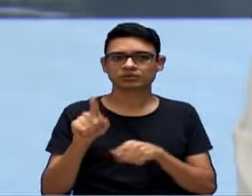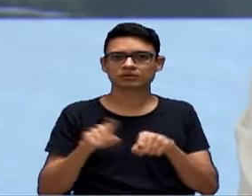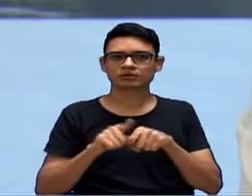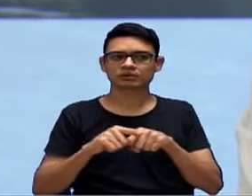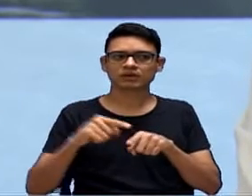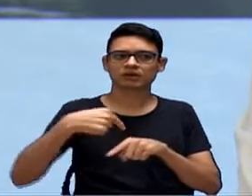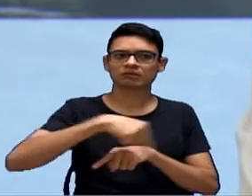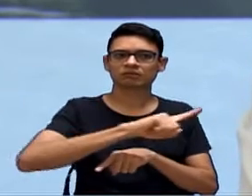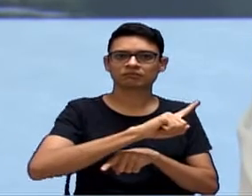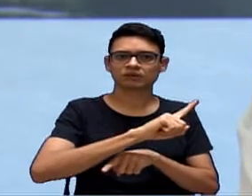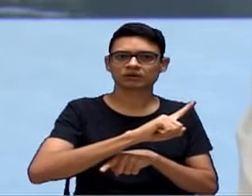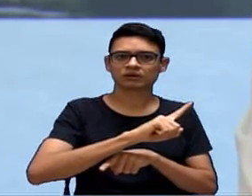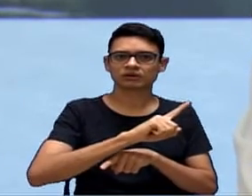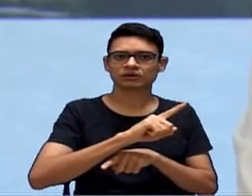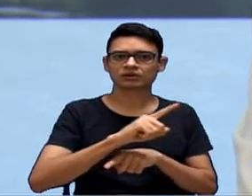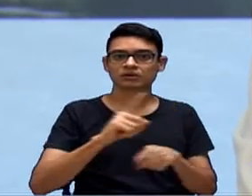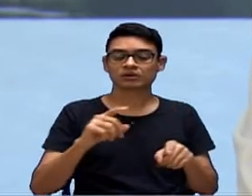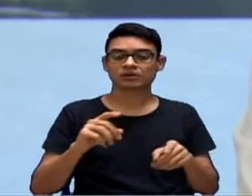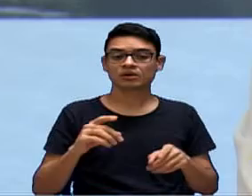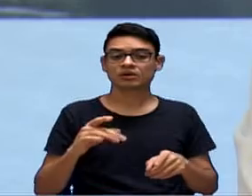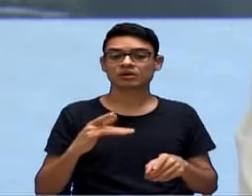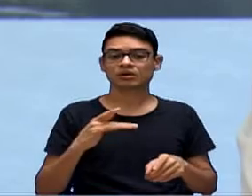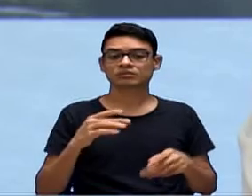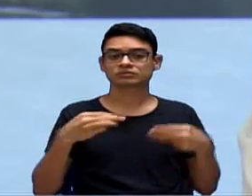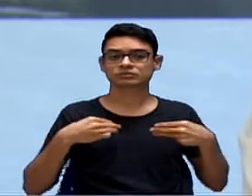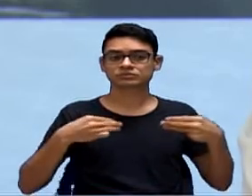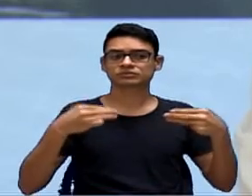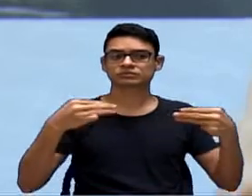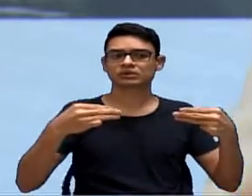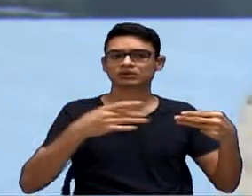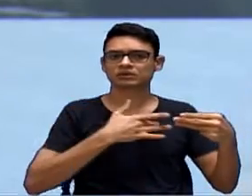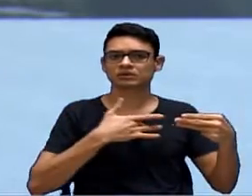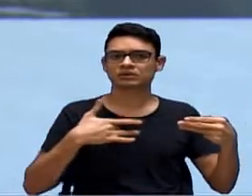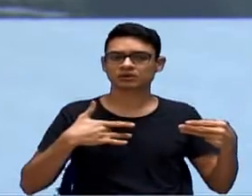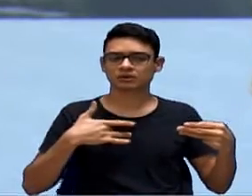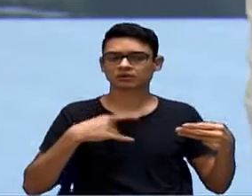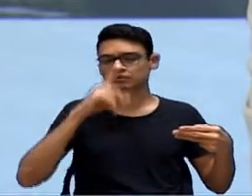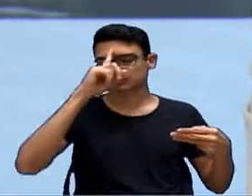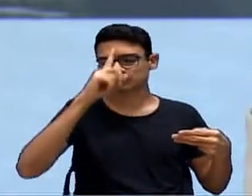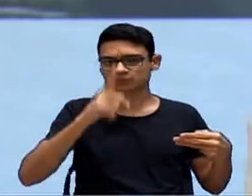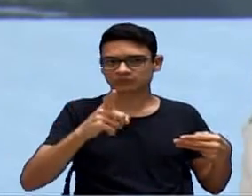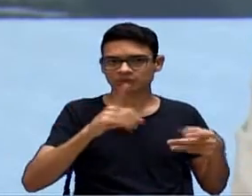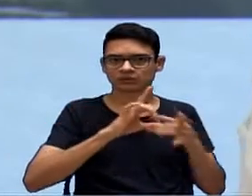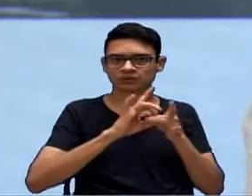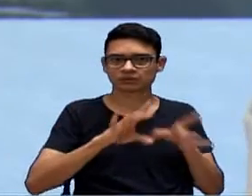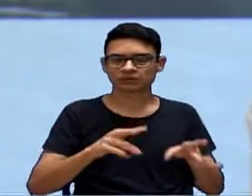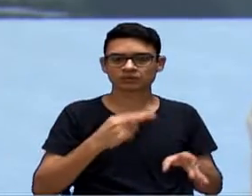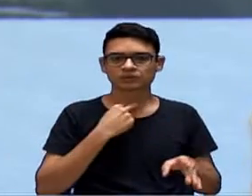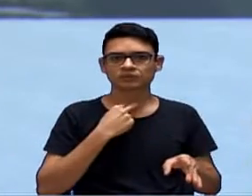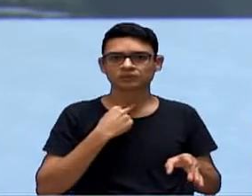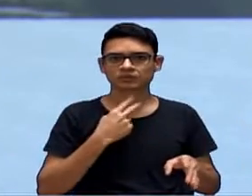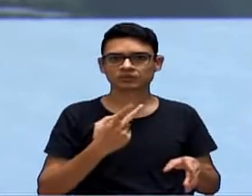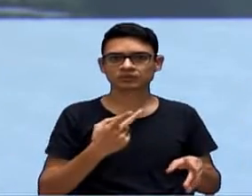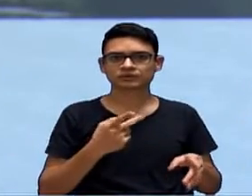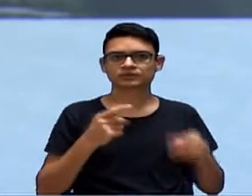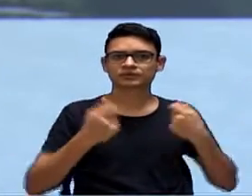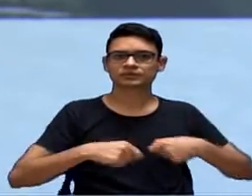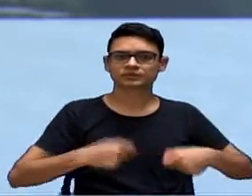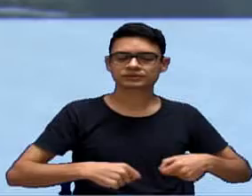especialidade nem permissão do Ministério da Saúde para fazer esse tipo de cirurgia que tem que ter o NACOM e o CACOM que são as